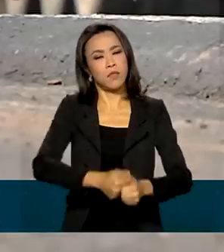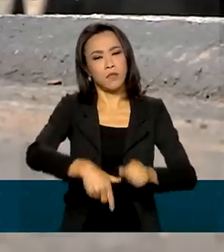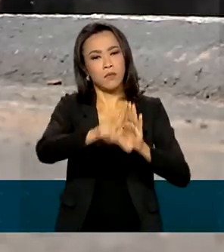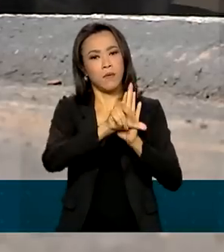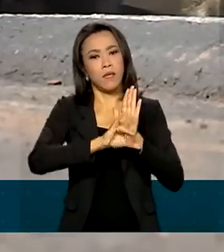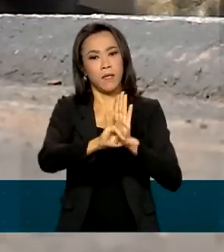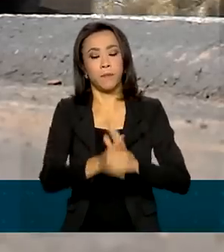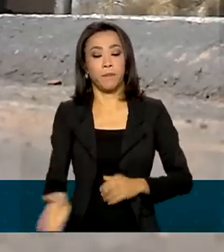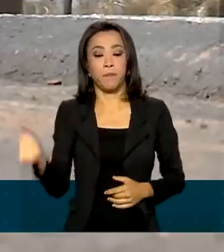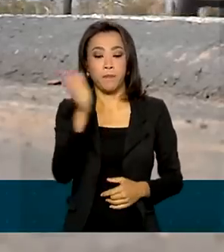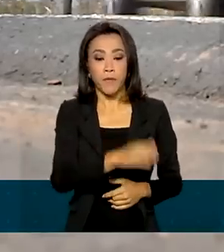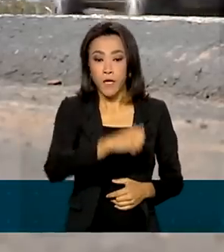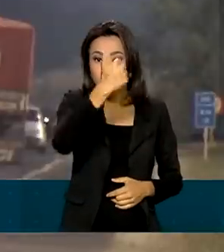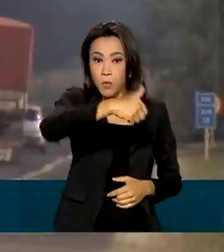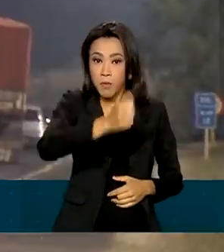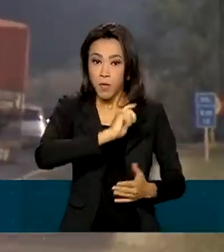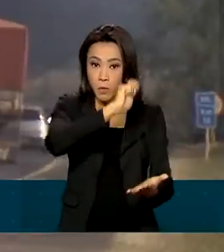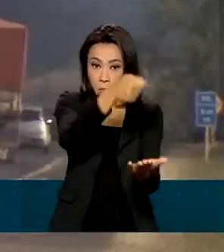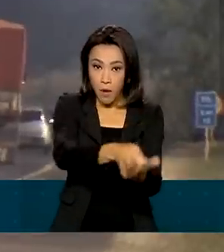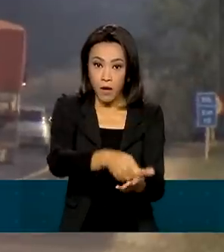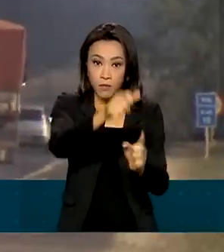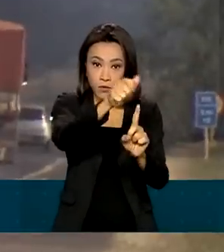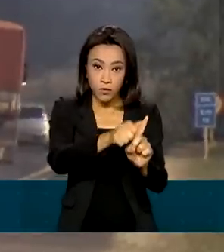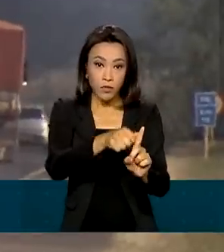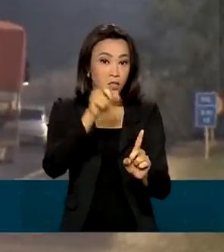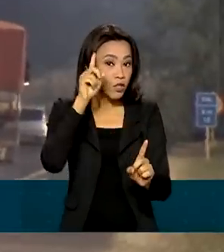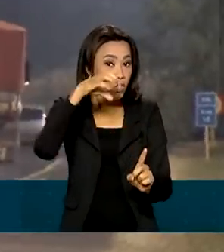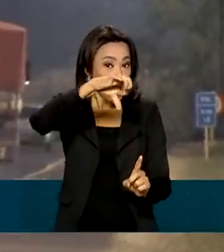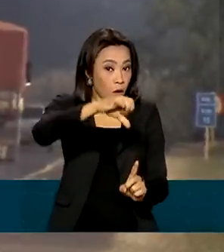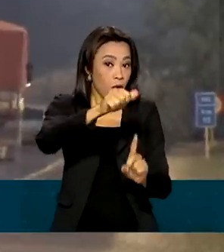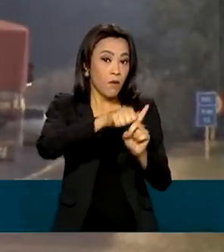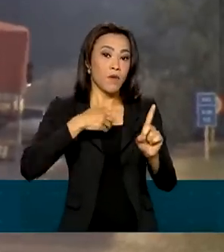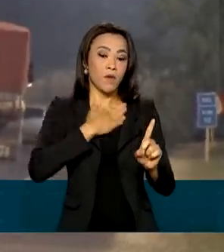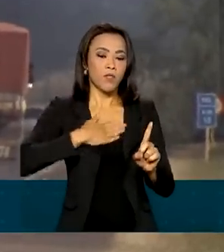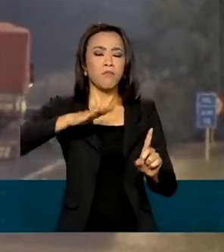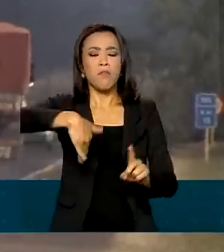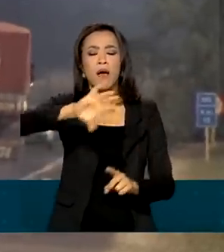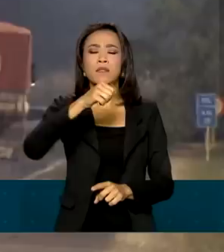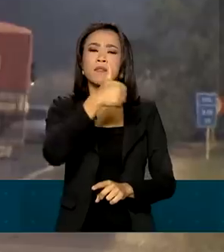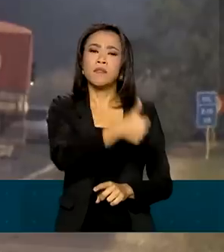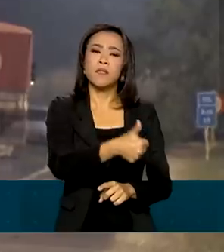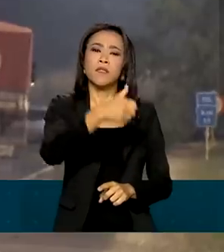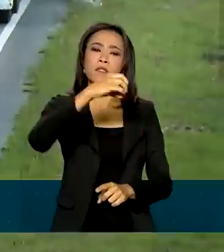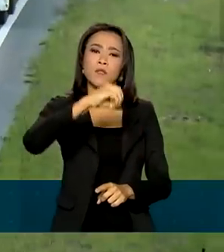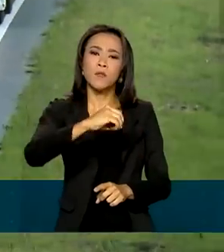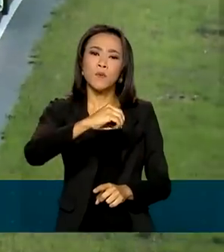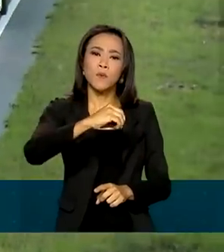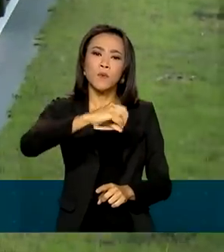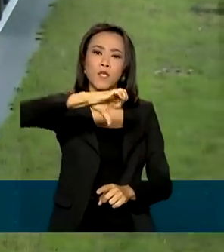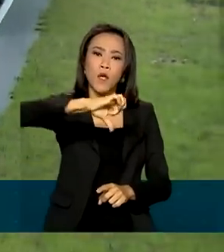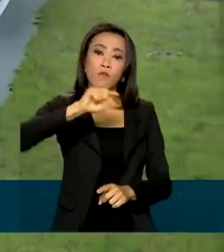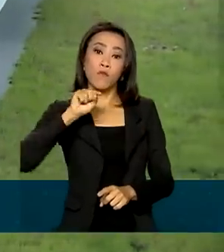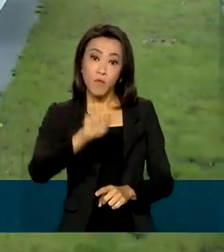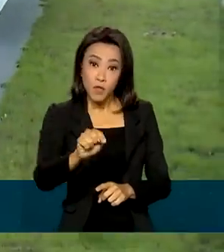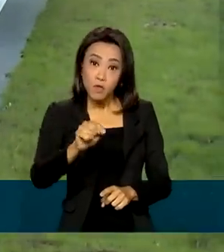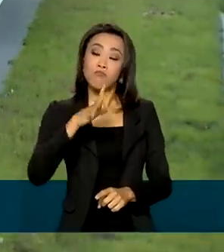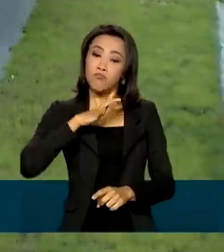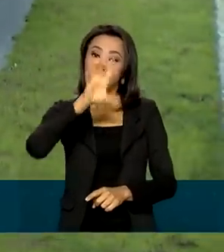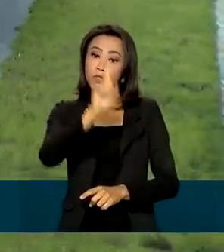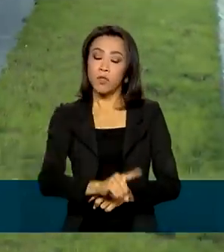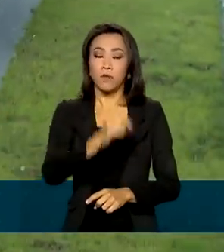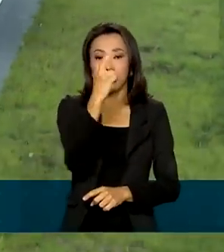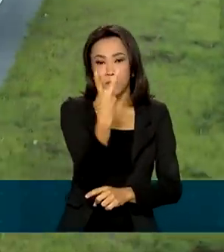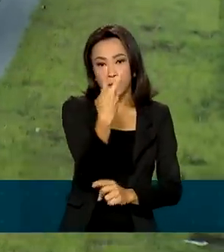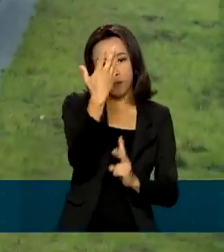No primeiro lote pago em 9 de agosto, mais de 190 mil caminhoneiros foram habilitados a receber as duas primeiras